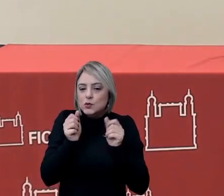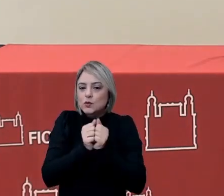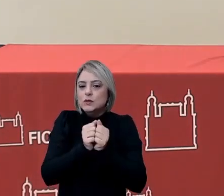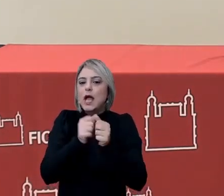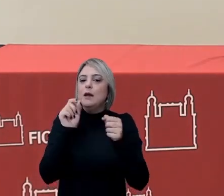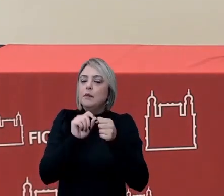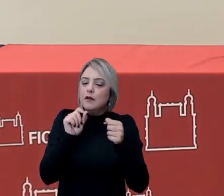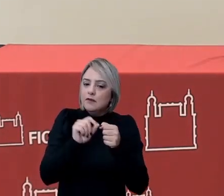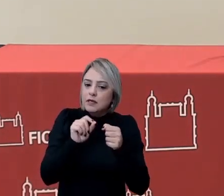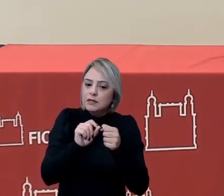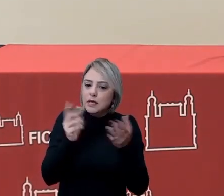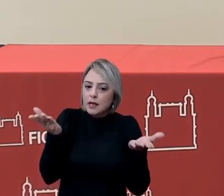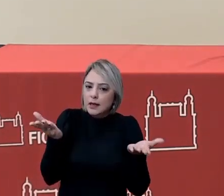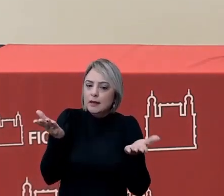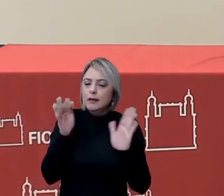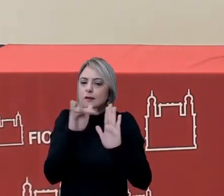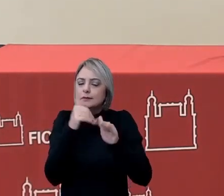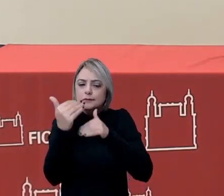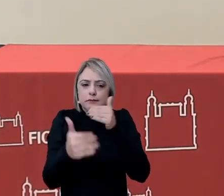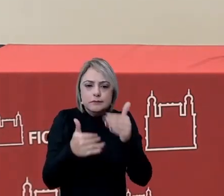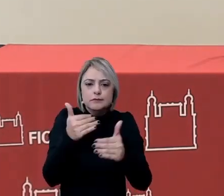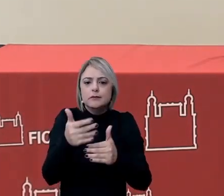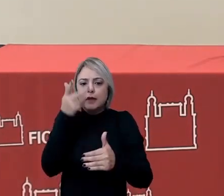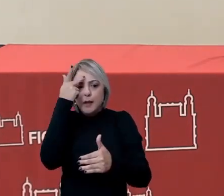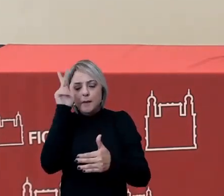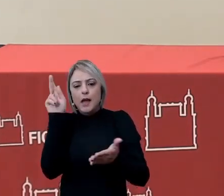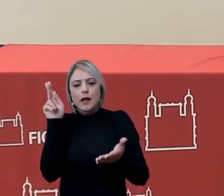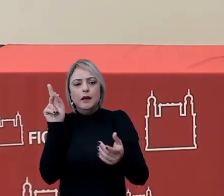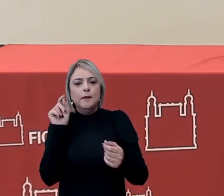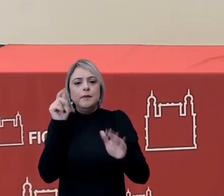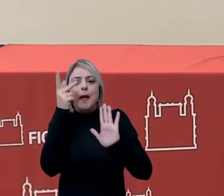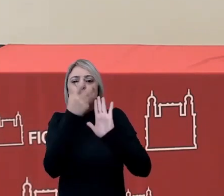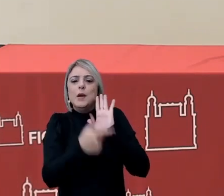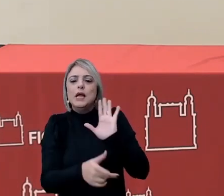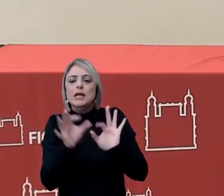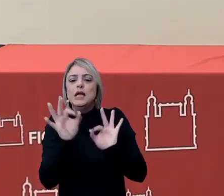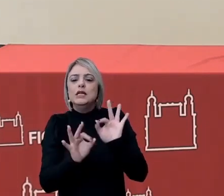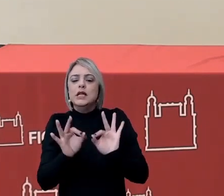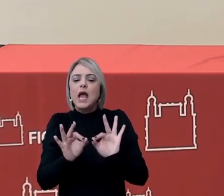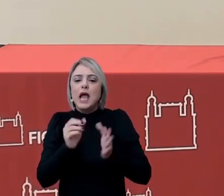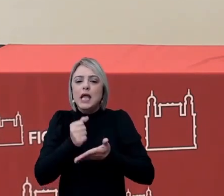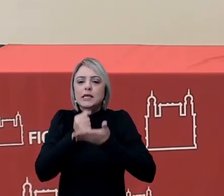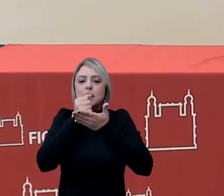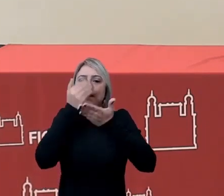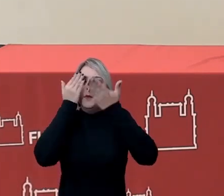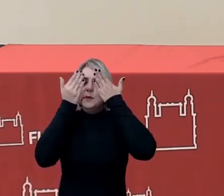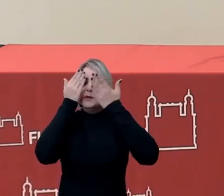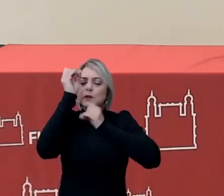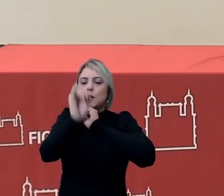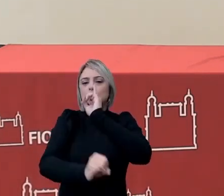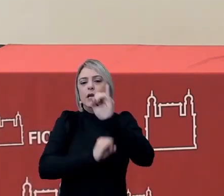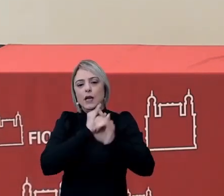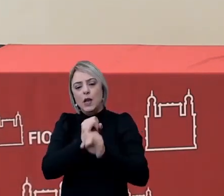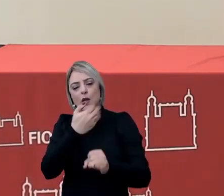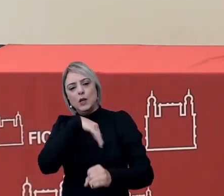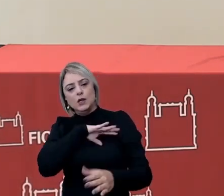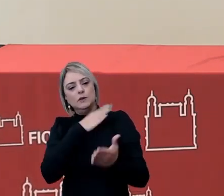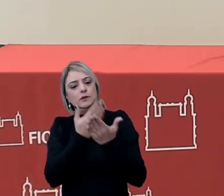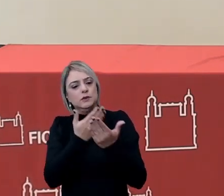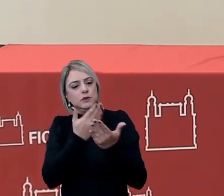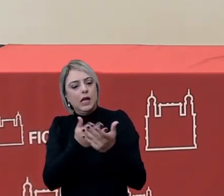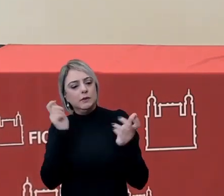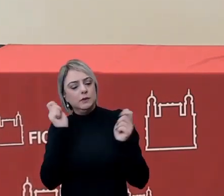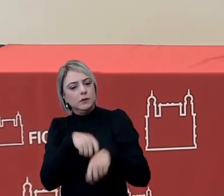participantes né partícipes desse processo para desenhar esse apoio psicológico online a gente tem estudado as